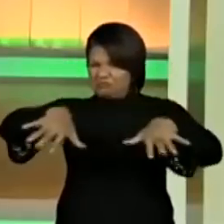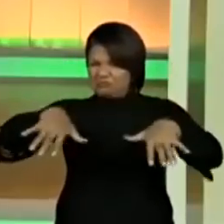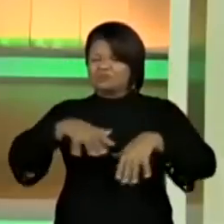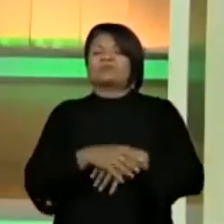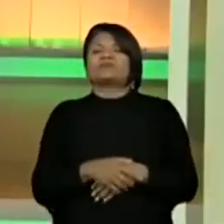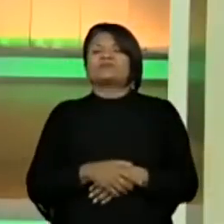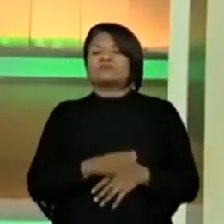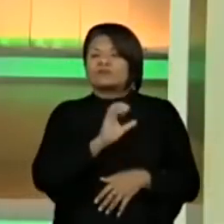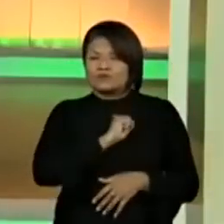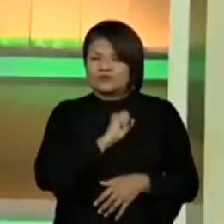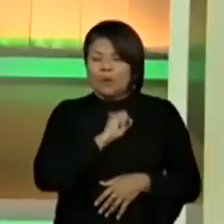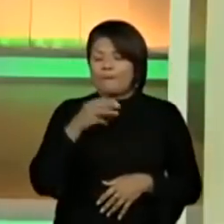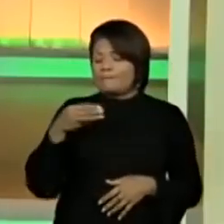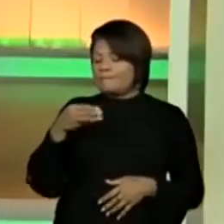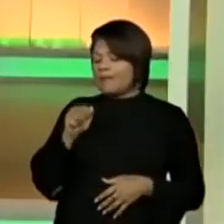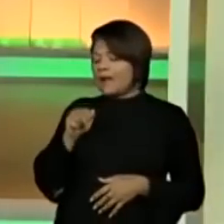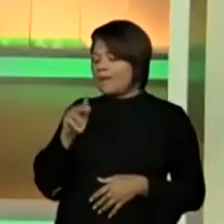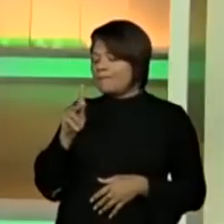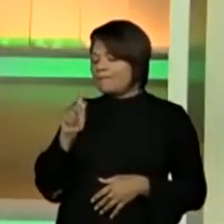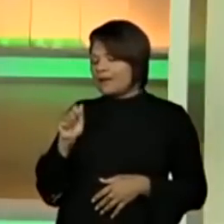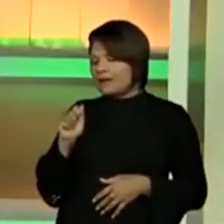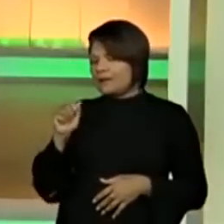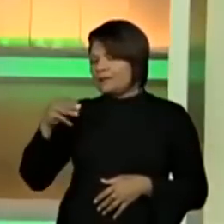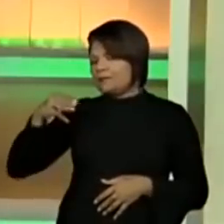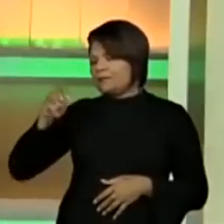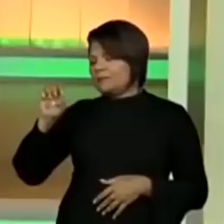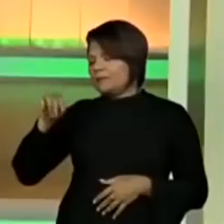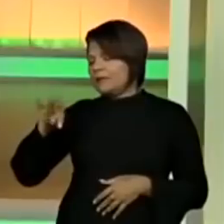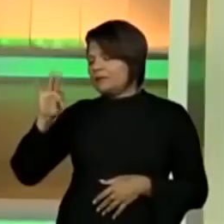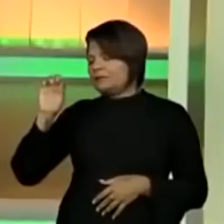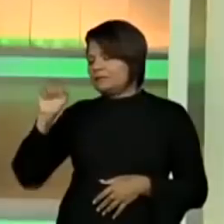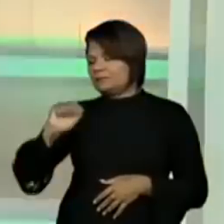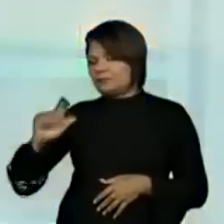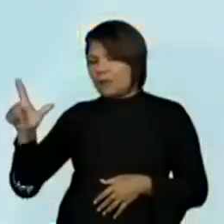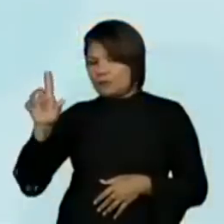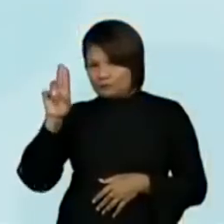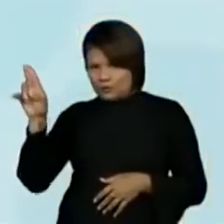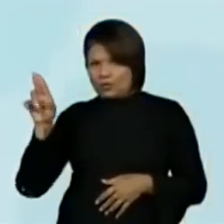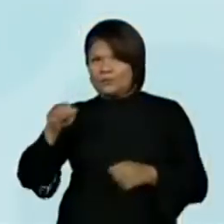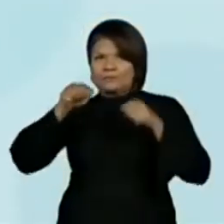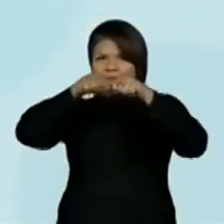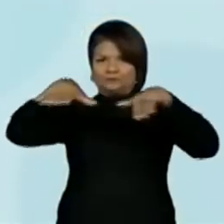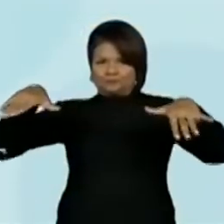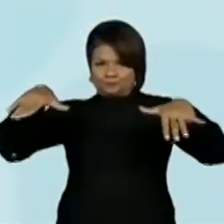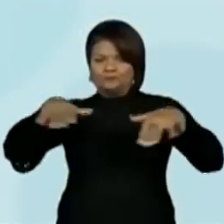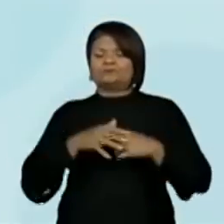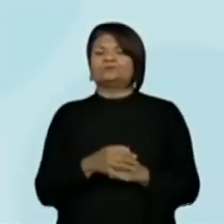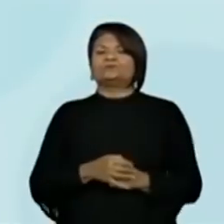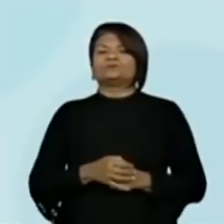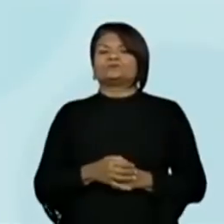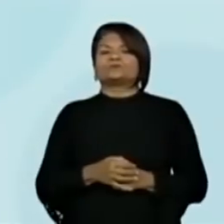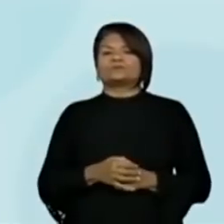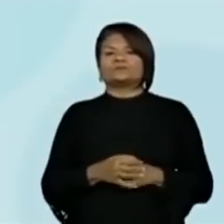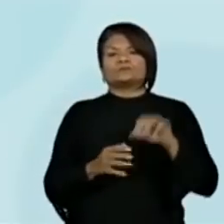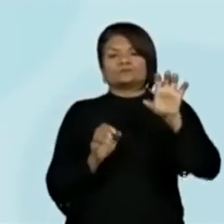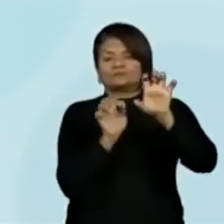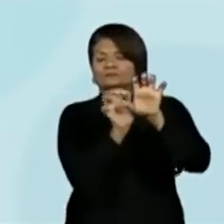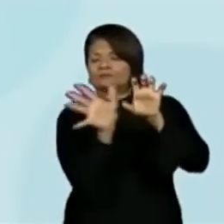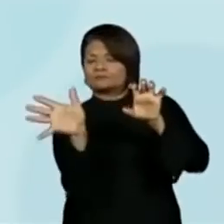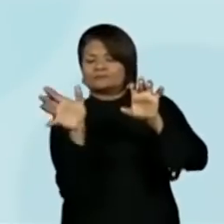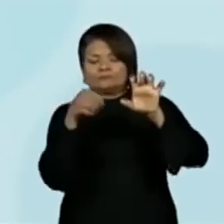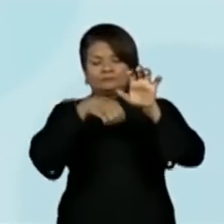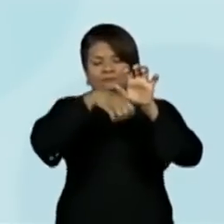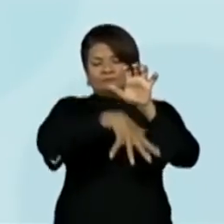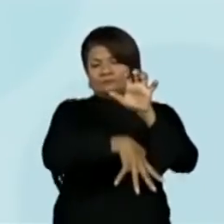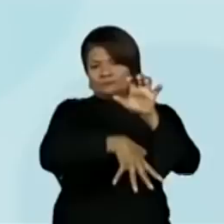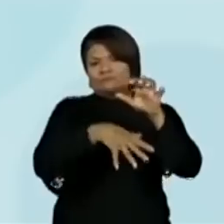Quem gostou de mapa mental, coloca aqui para mim, interaja aqui comigo. Gostaram dessa ideia de mapa mental? Sim ou não? Gostaram ou